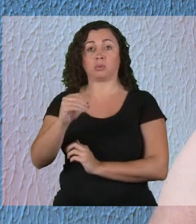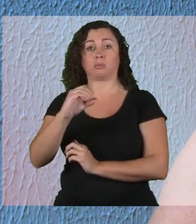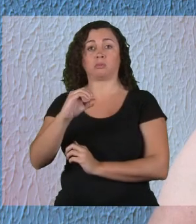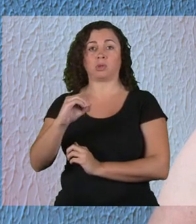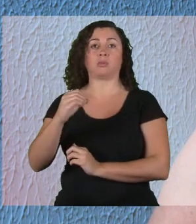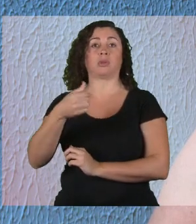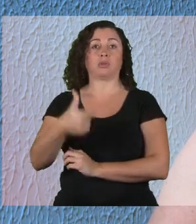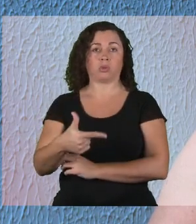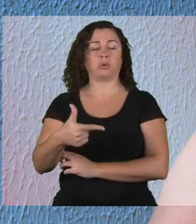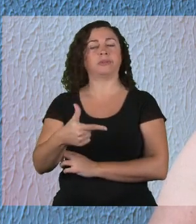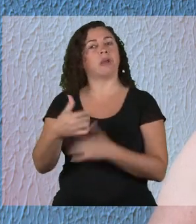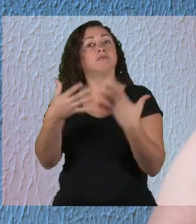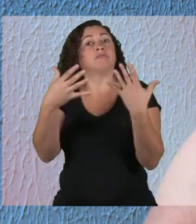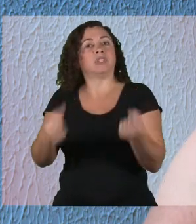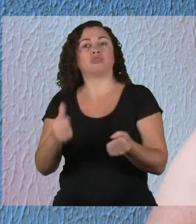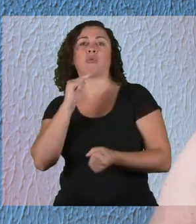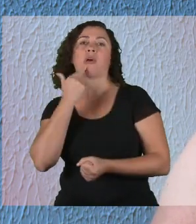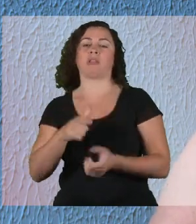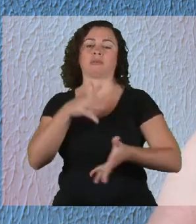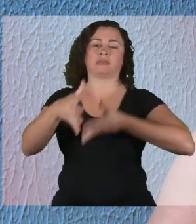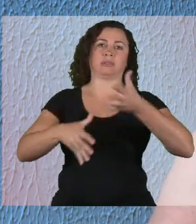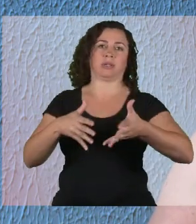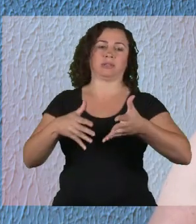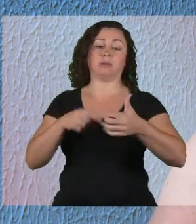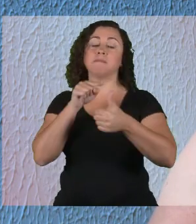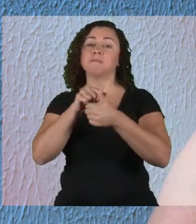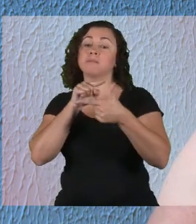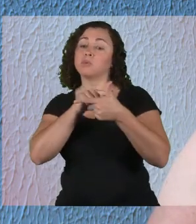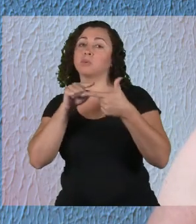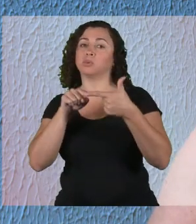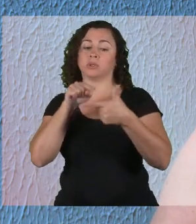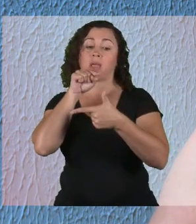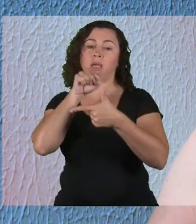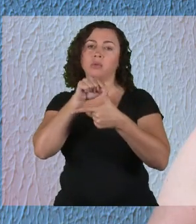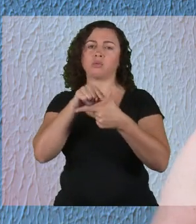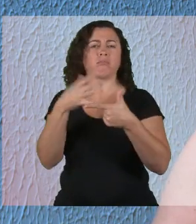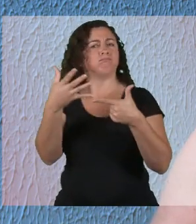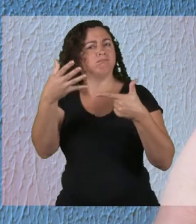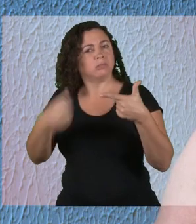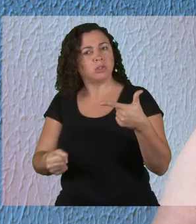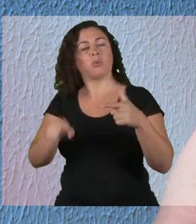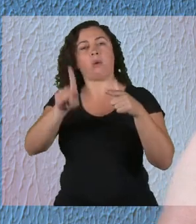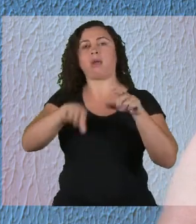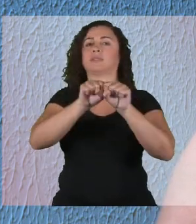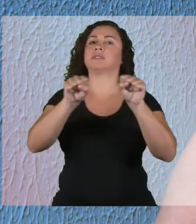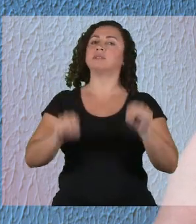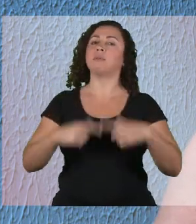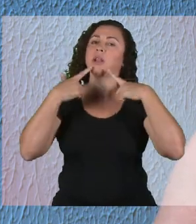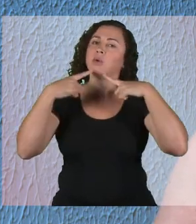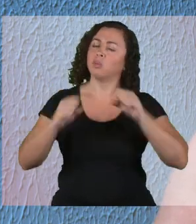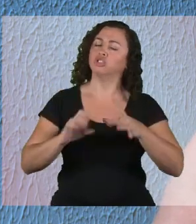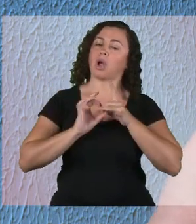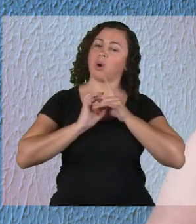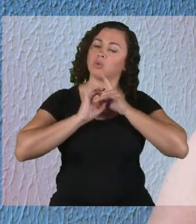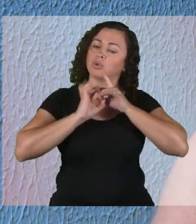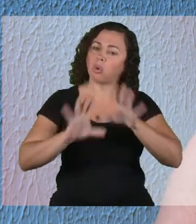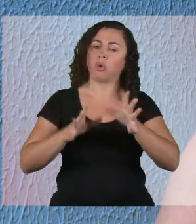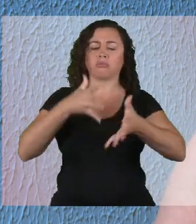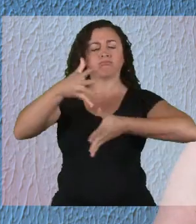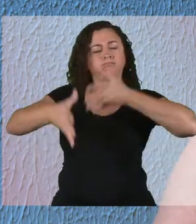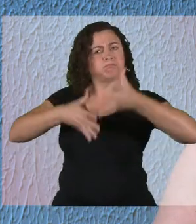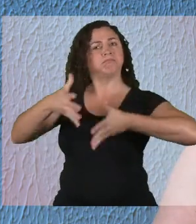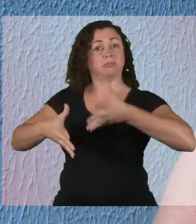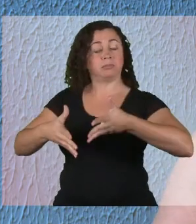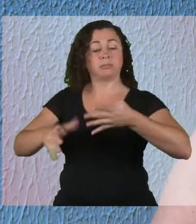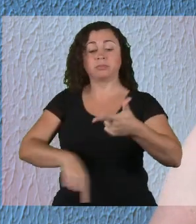2002, onde se reconhece duas coisas, que a língua de sinais é um sistema linguístico de fato, portanto, autônomo em